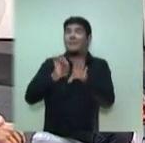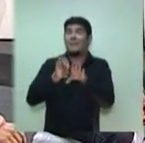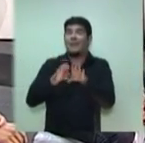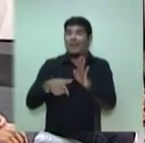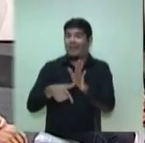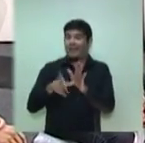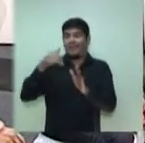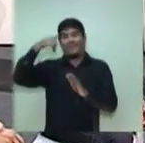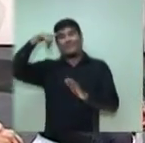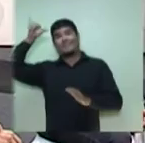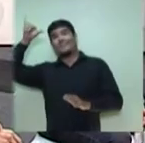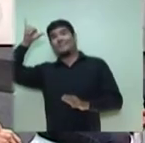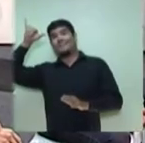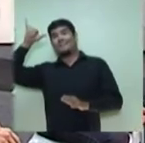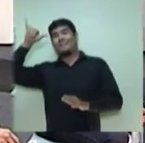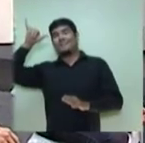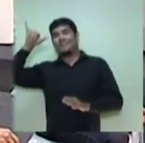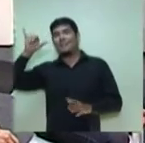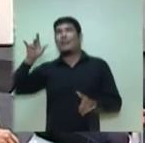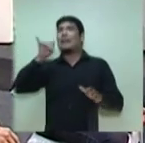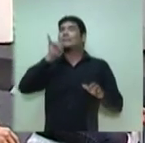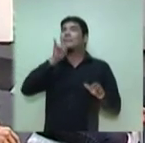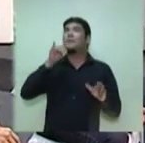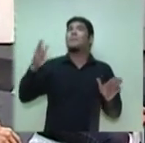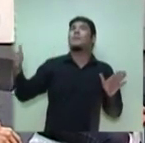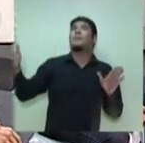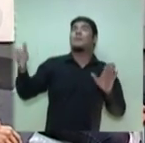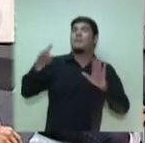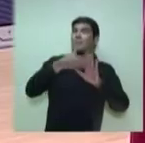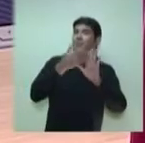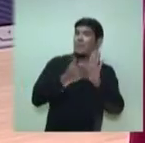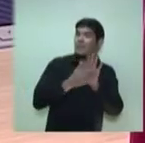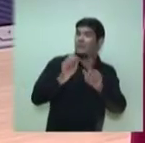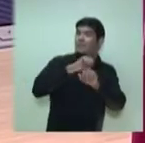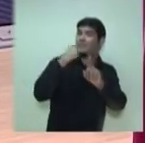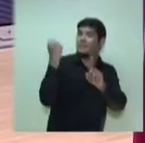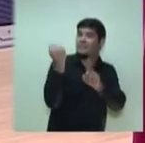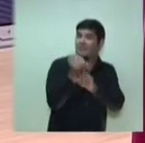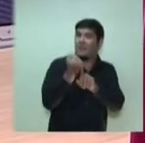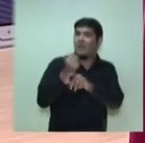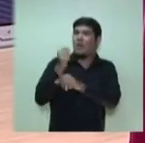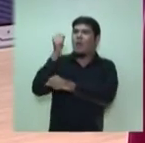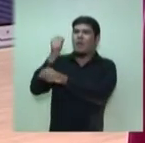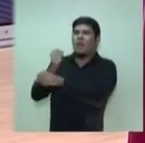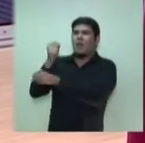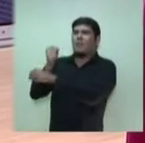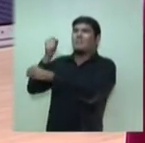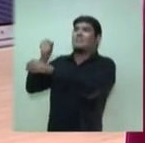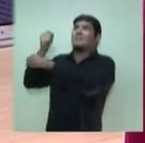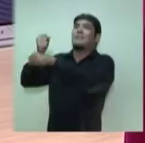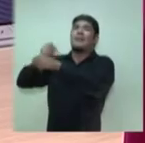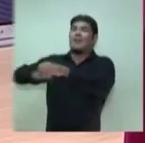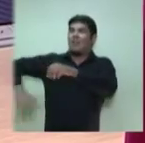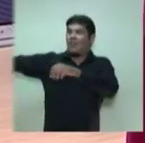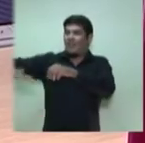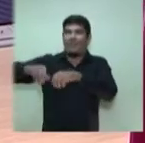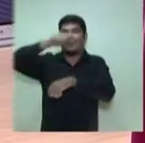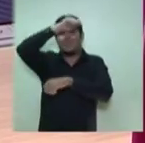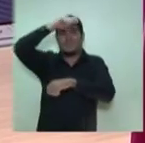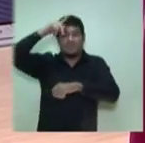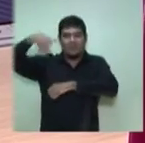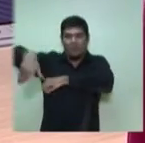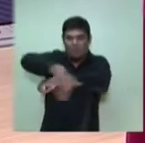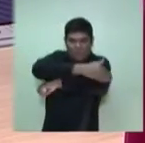através de programas sociais, através de recuperação de logadores públicos, iluminação de vias, que tudo isso contribui